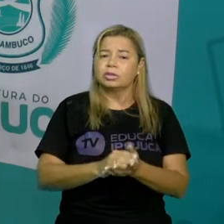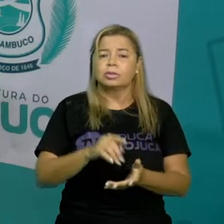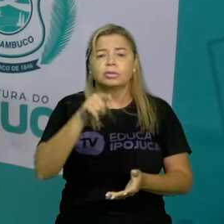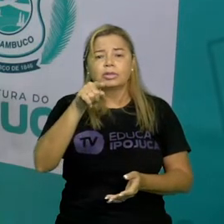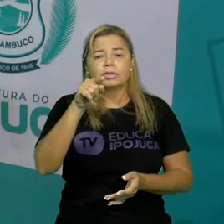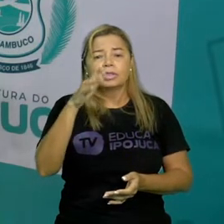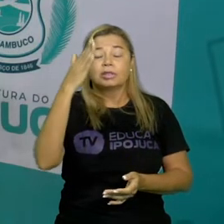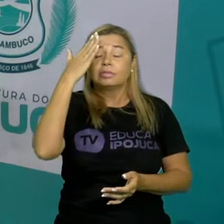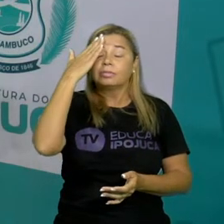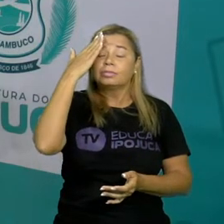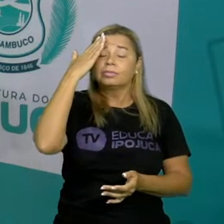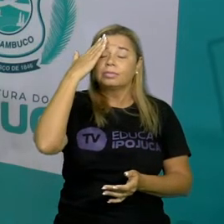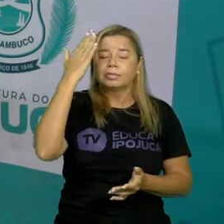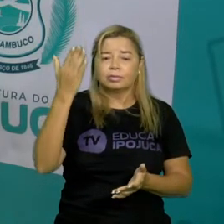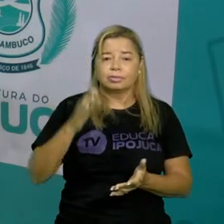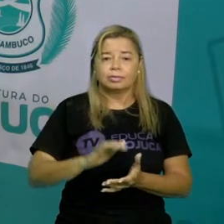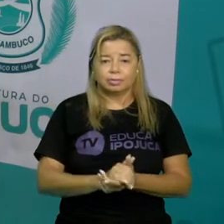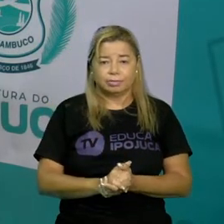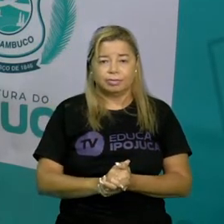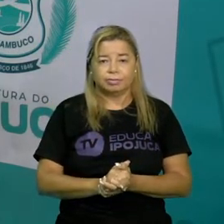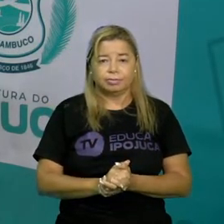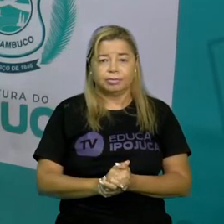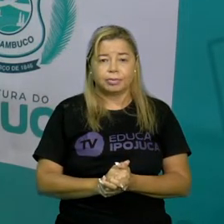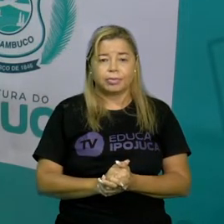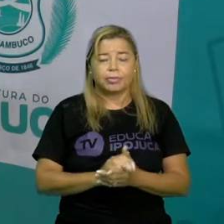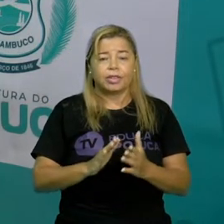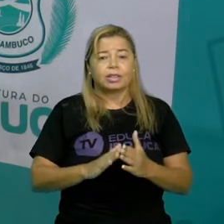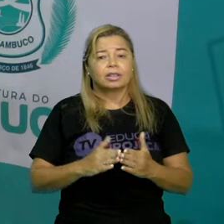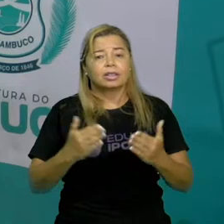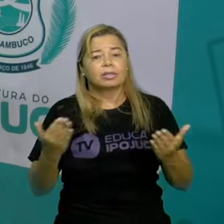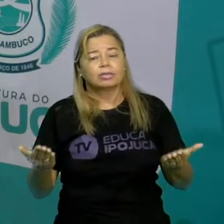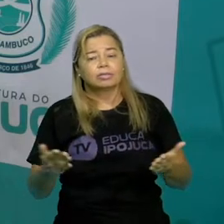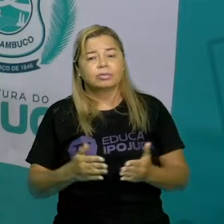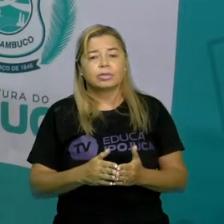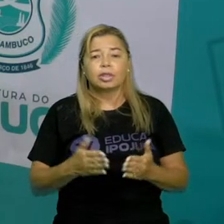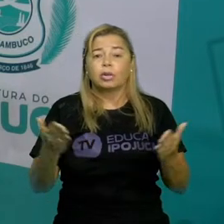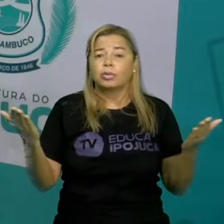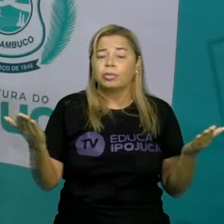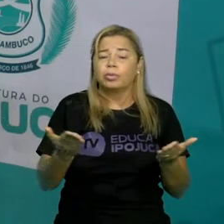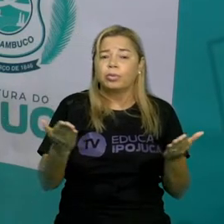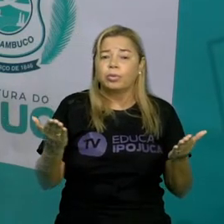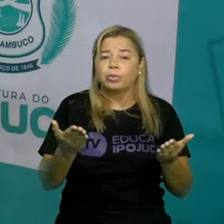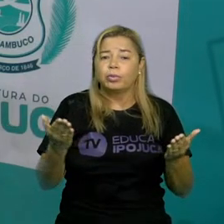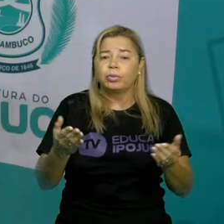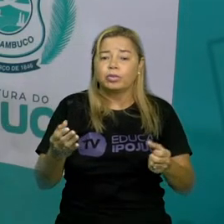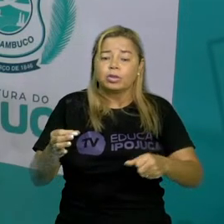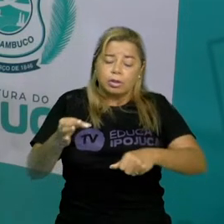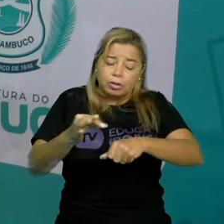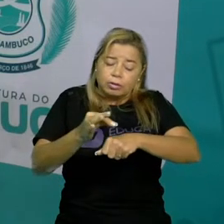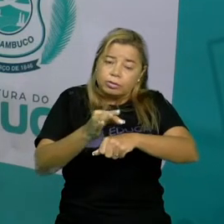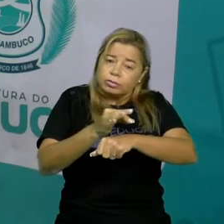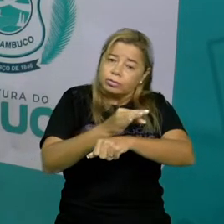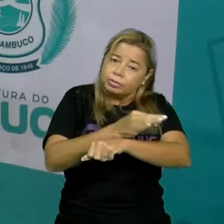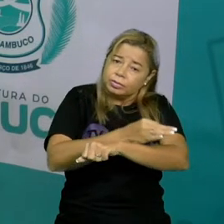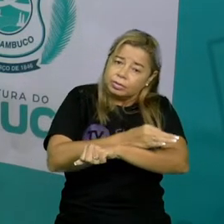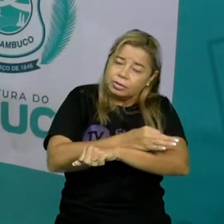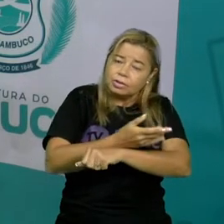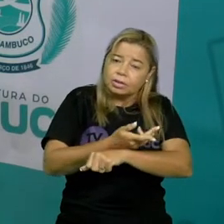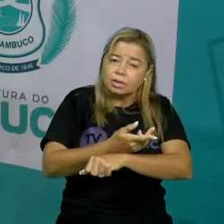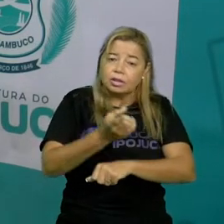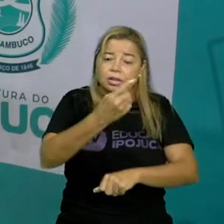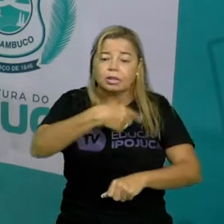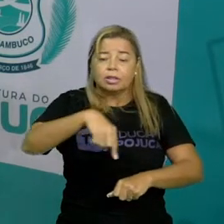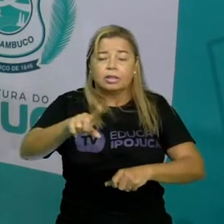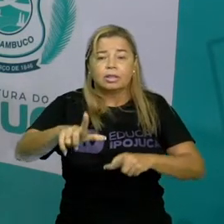entenda aquele texto que você leu nós vimos hoje que a formiguinha ia sair do seu trabalho diário quando de